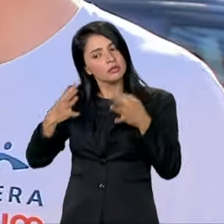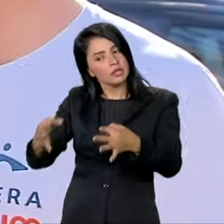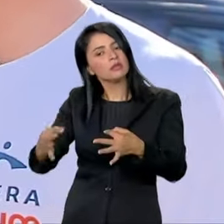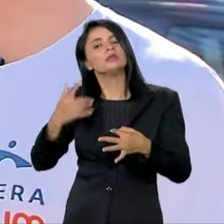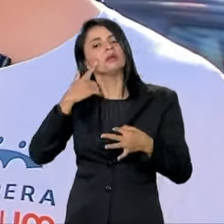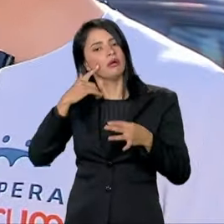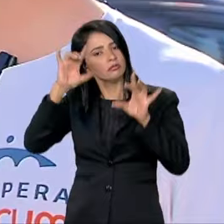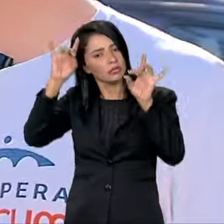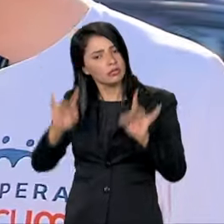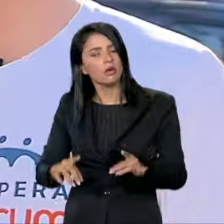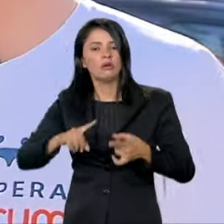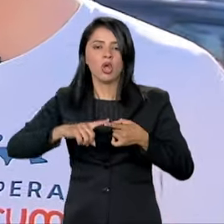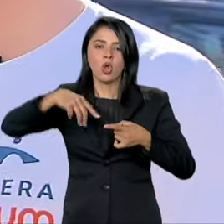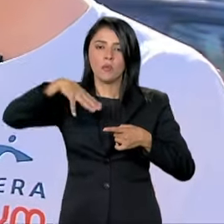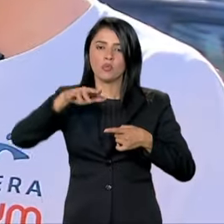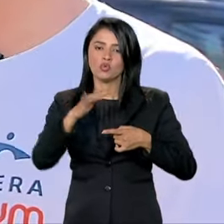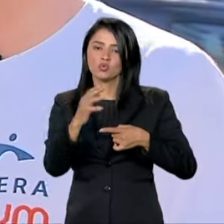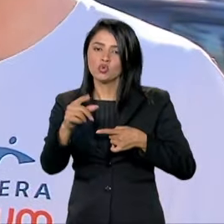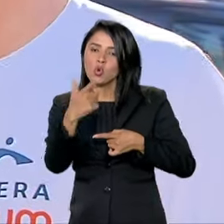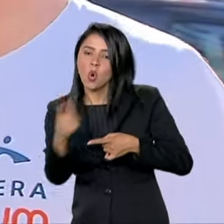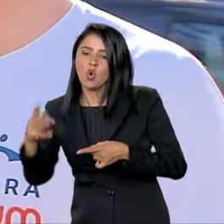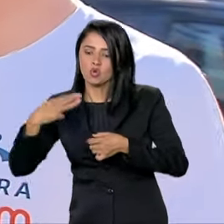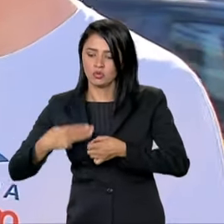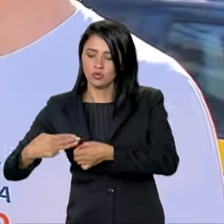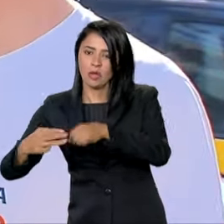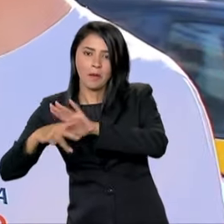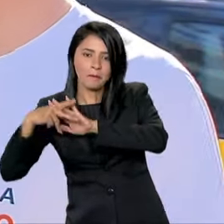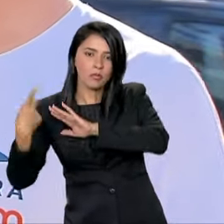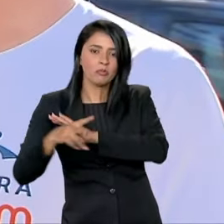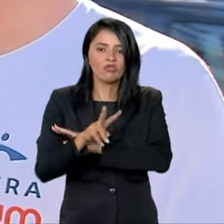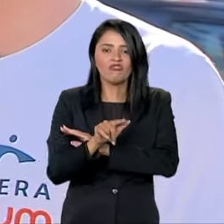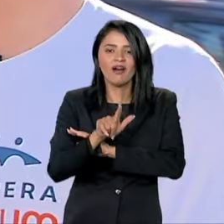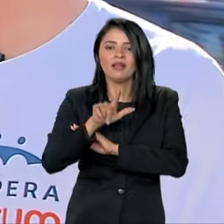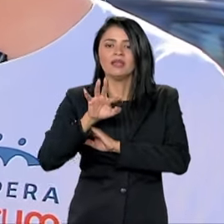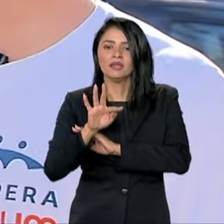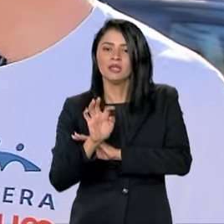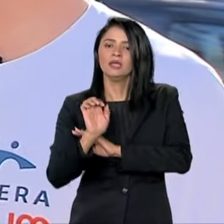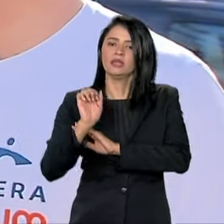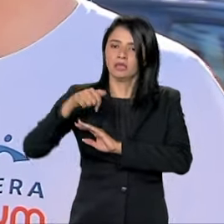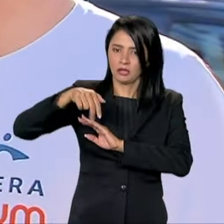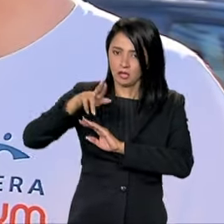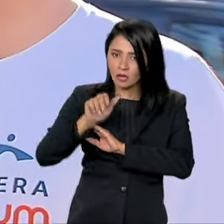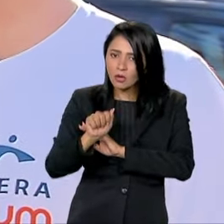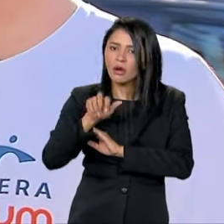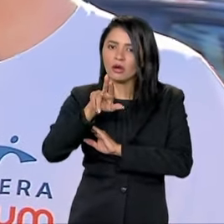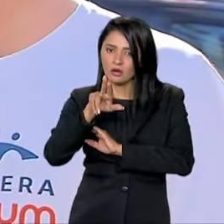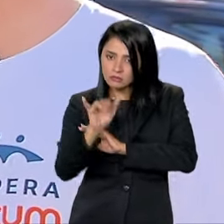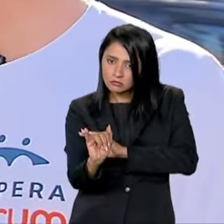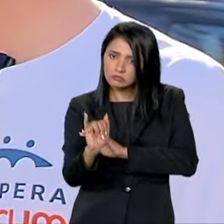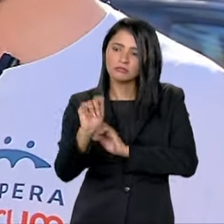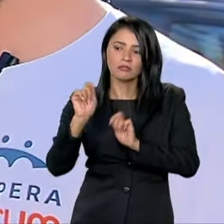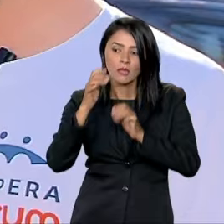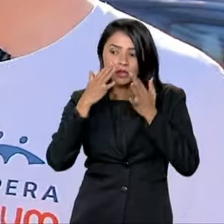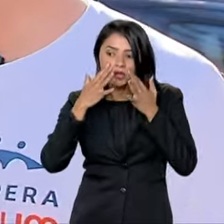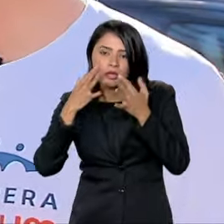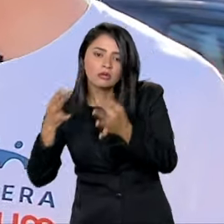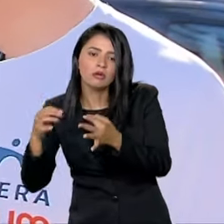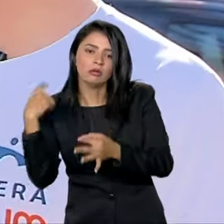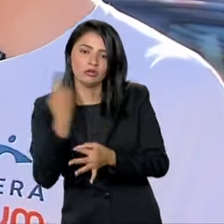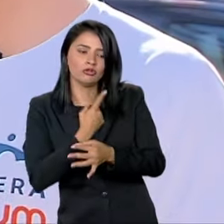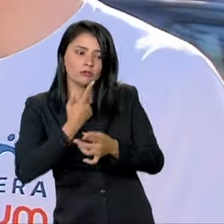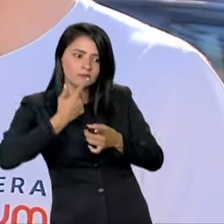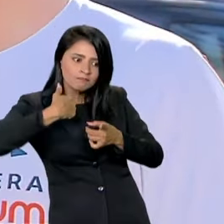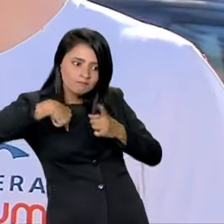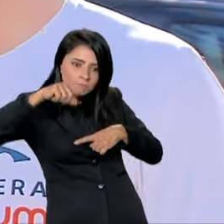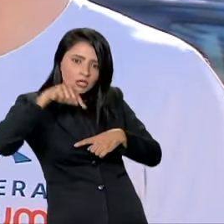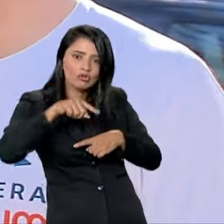É o caso de Mussum e de mais alguns municípios da própria região do Vale do Taquarim que precisam desse olhar para a gente conseguir, de fato, superar esse novo